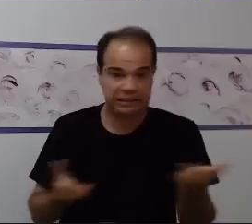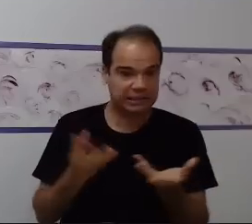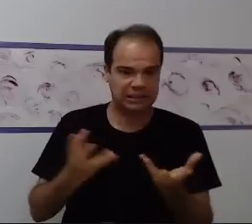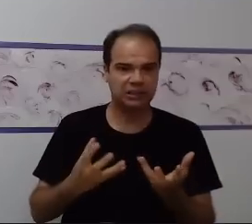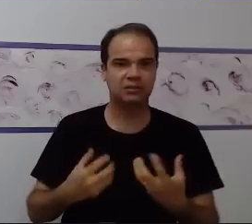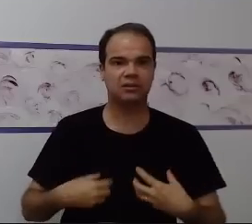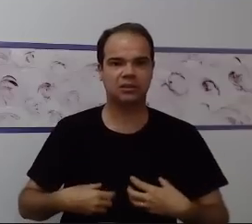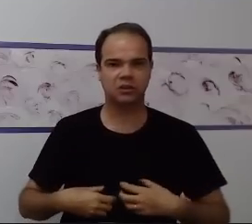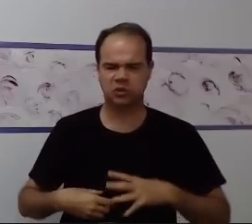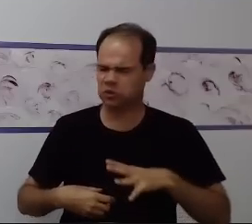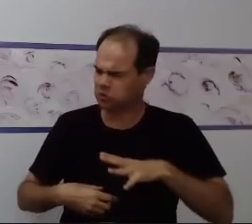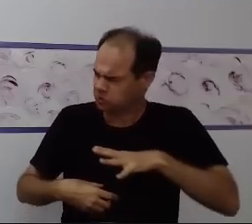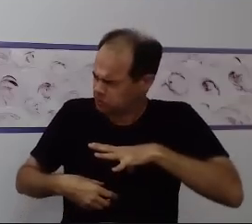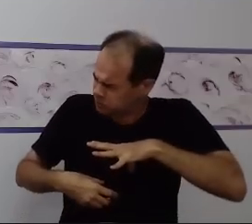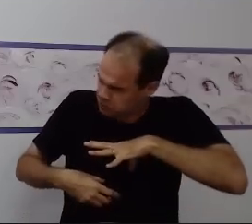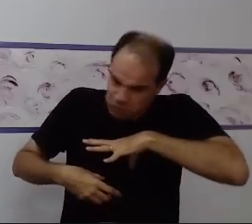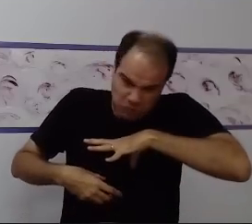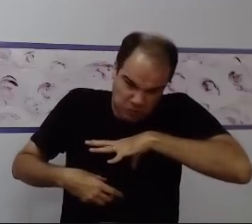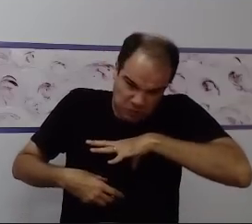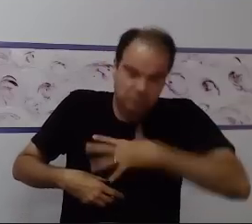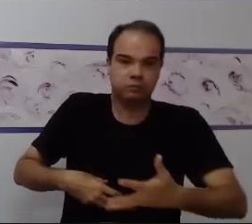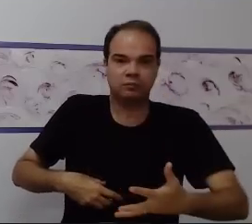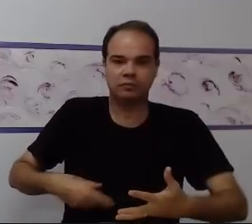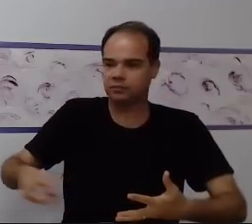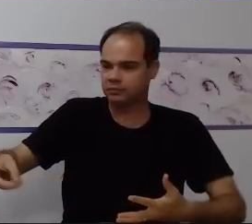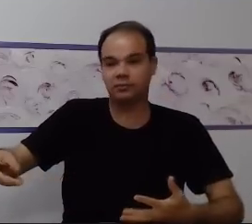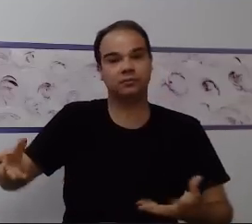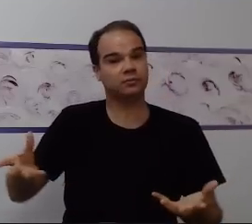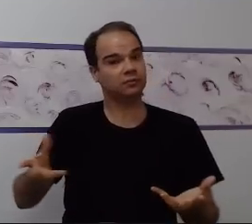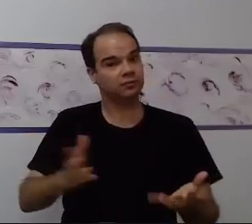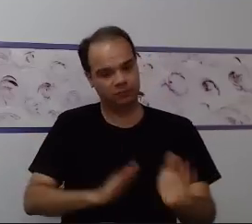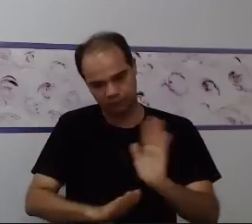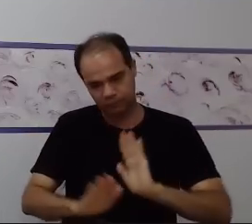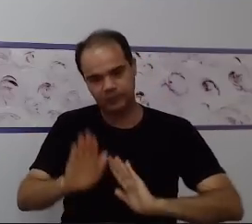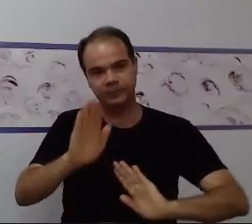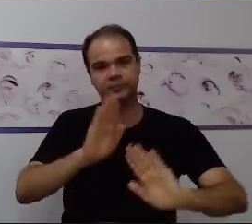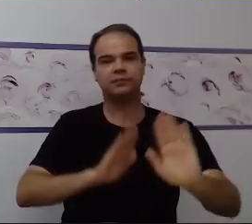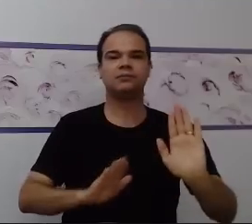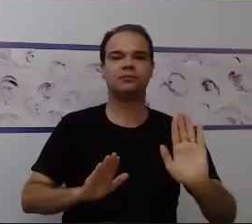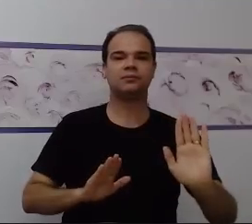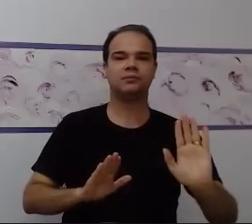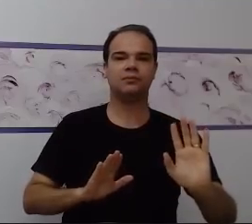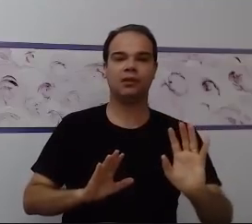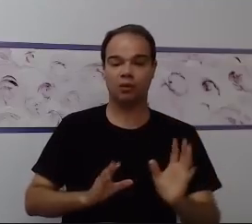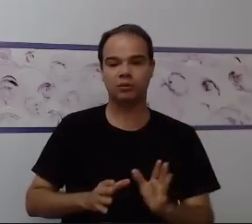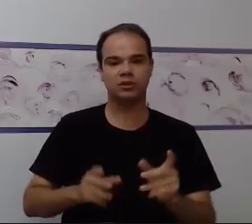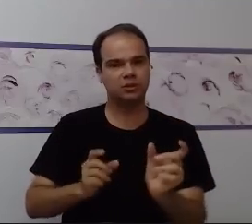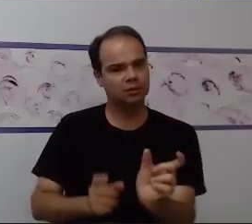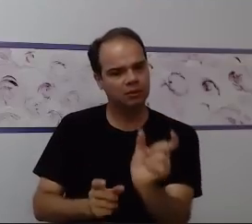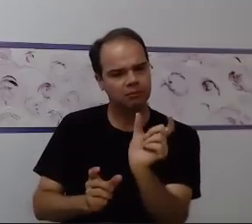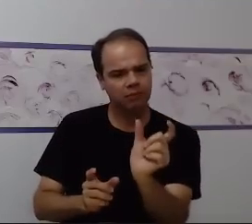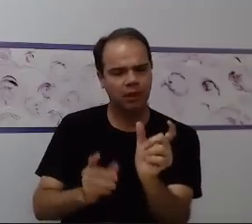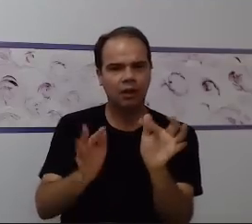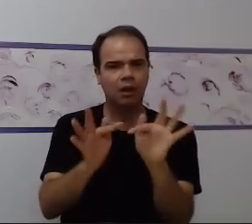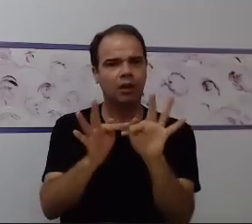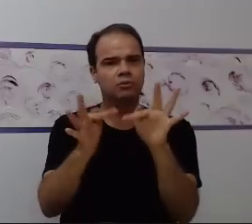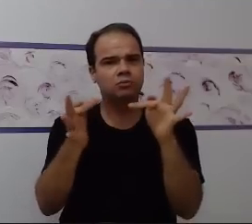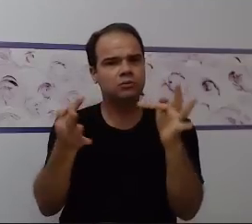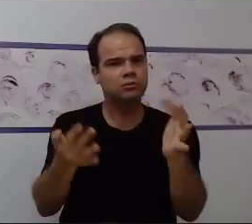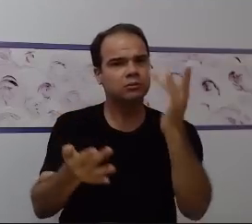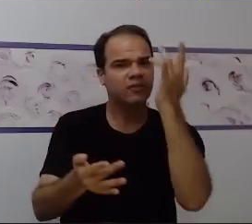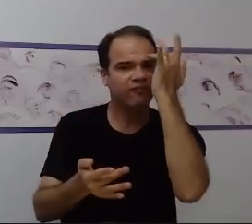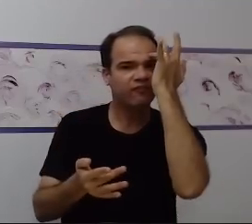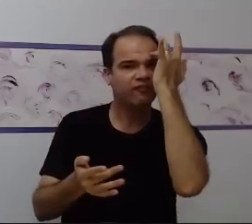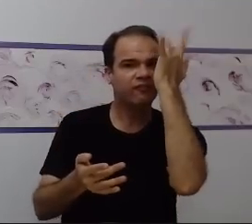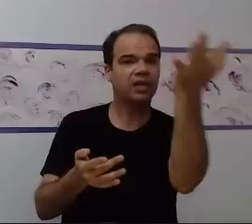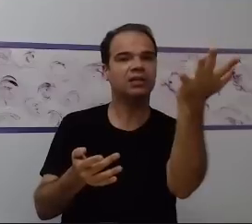eu entendo, mais eu me desorganizo. E aí, o meu comportamento é a maneira de dizer que eu não estou